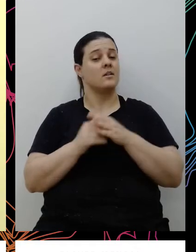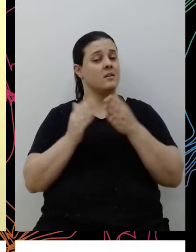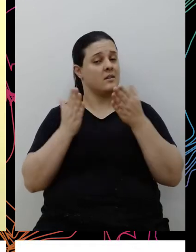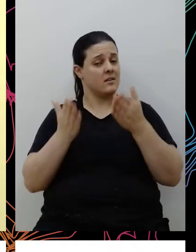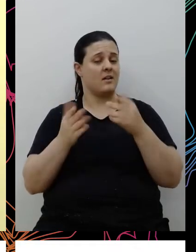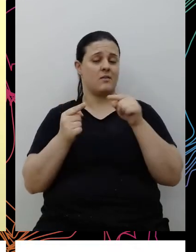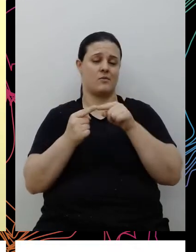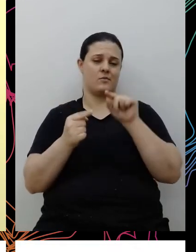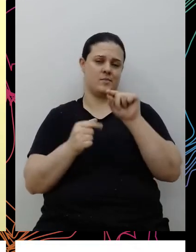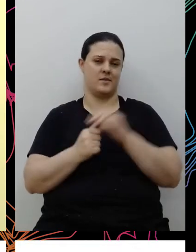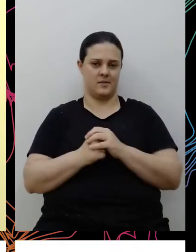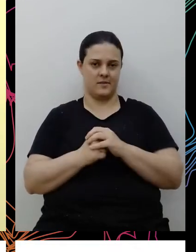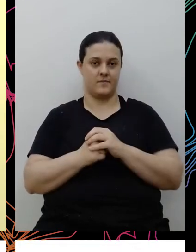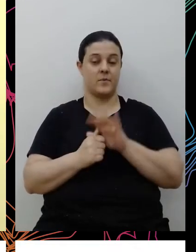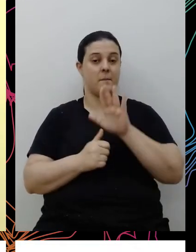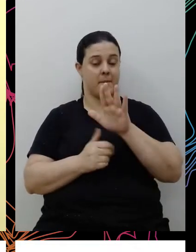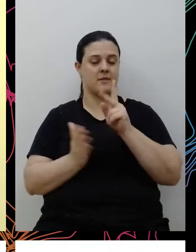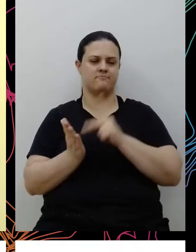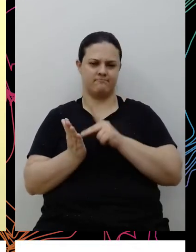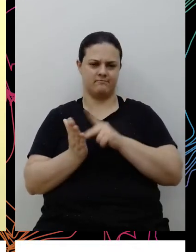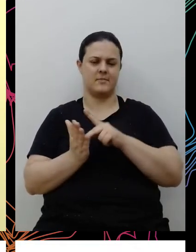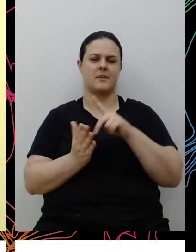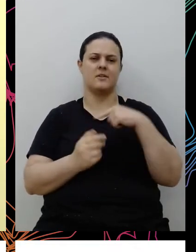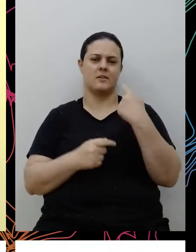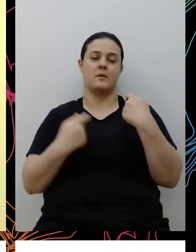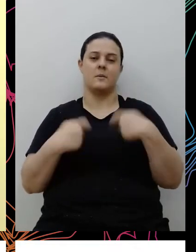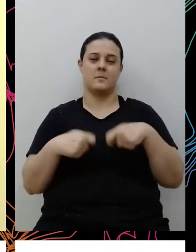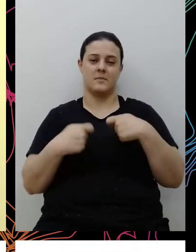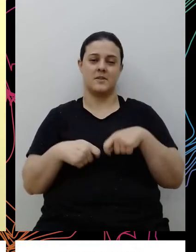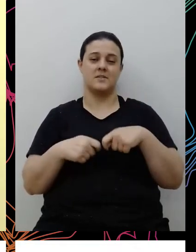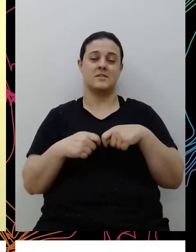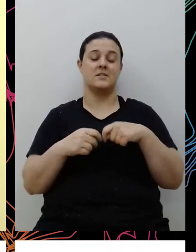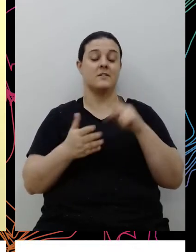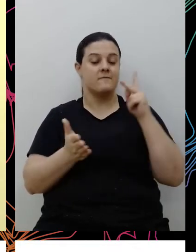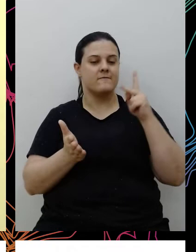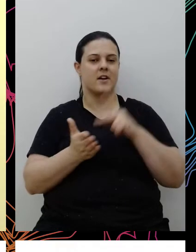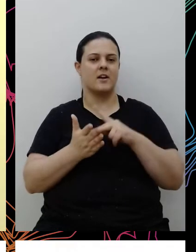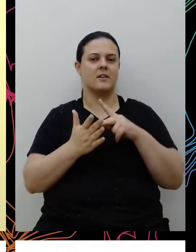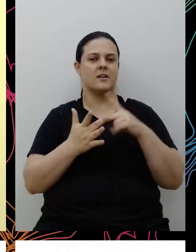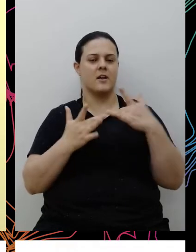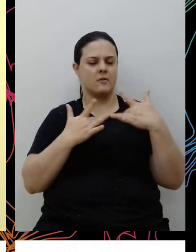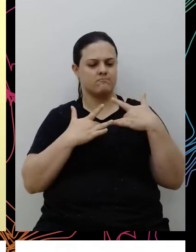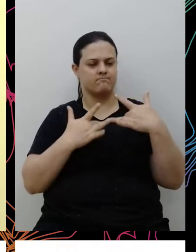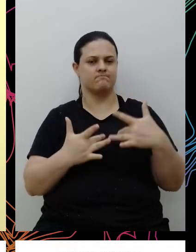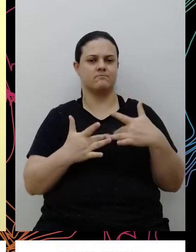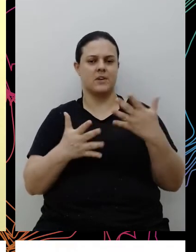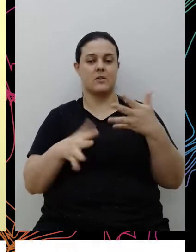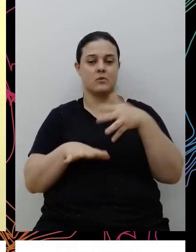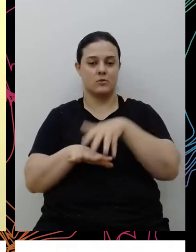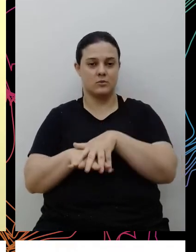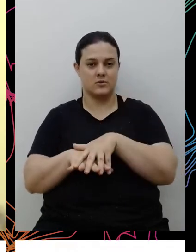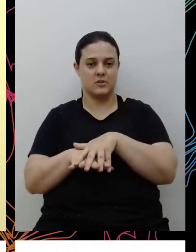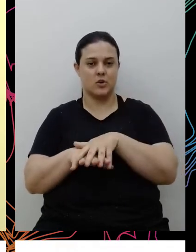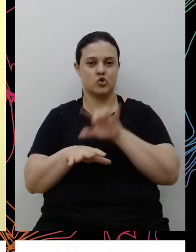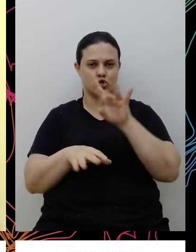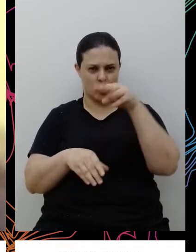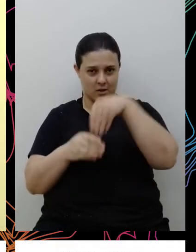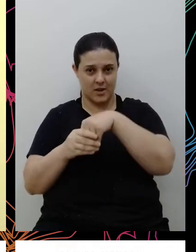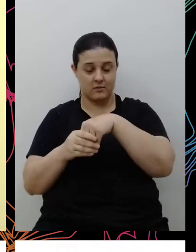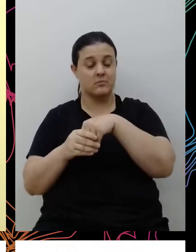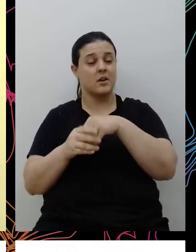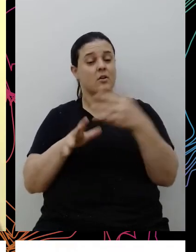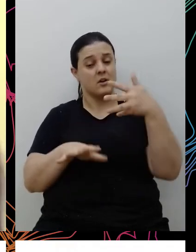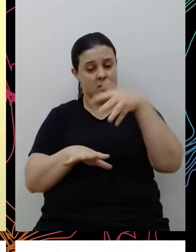né, mas de fato a gente precisa que isso seja genuíno, né, que a inclusão seja para além dos números, que ela seja para incluir,